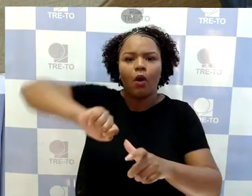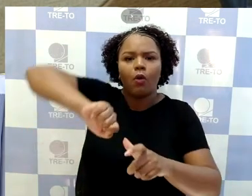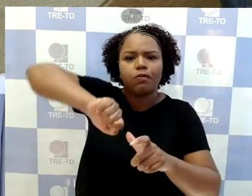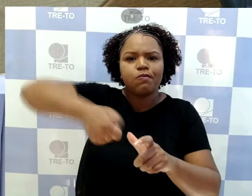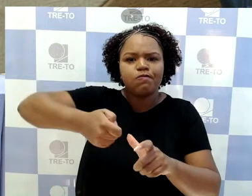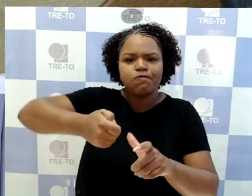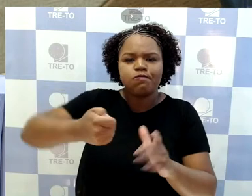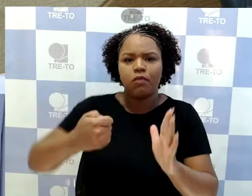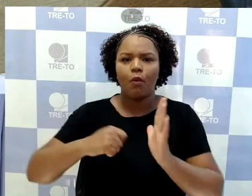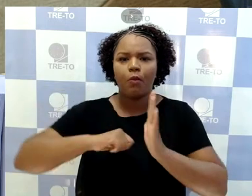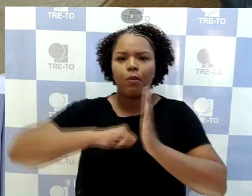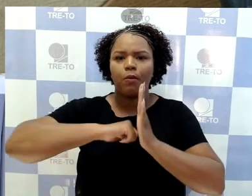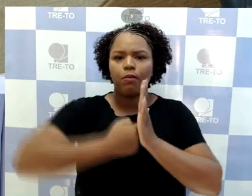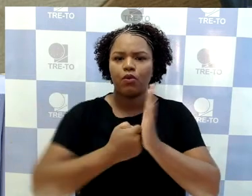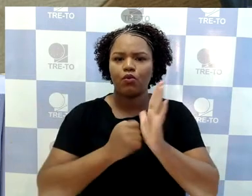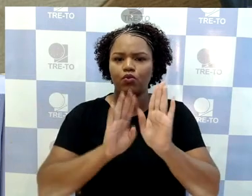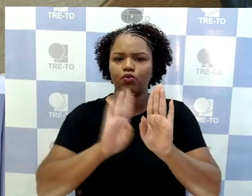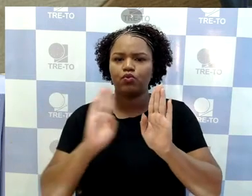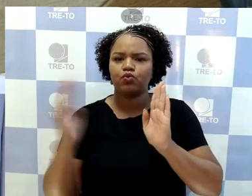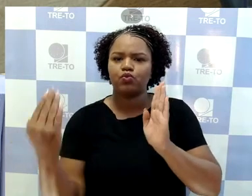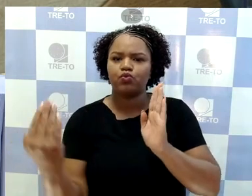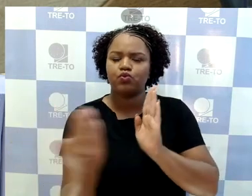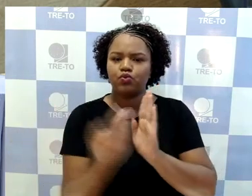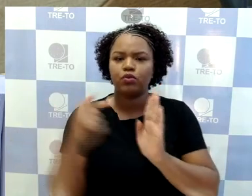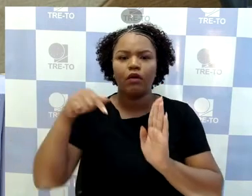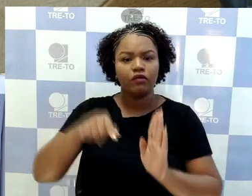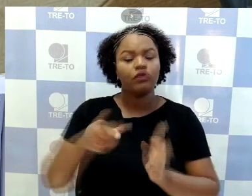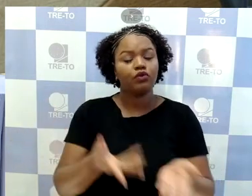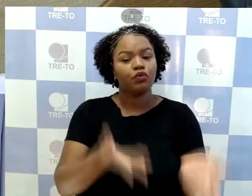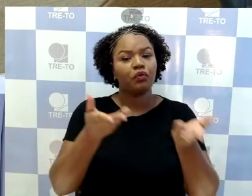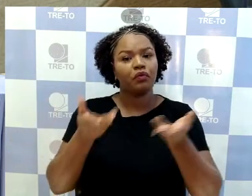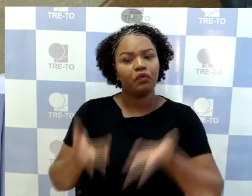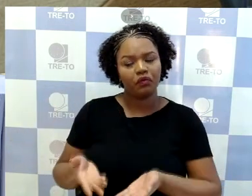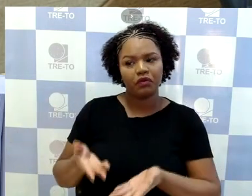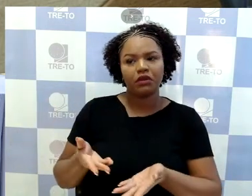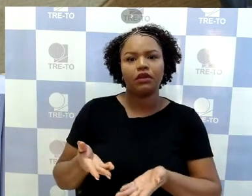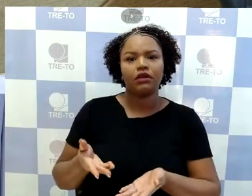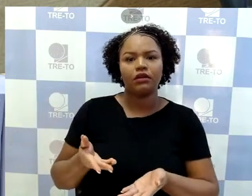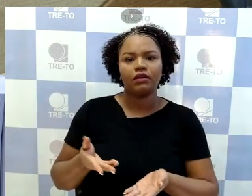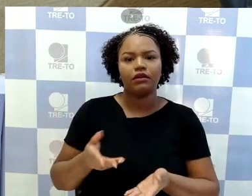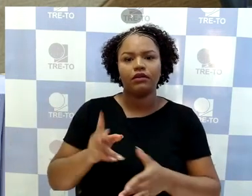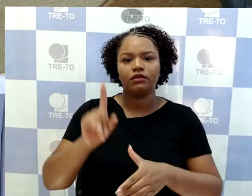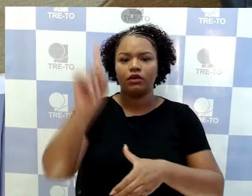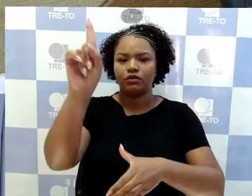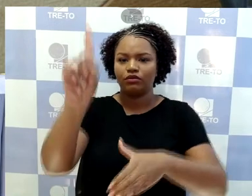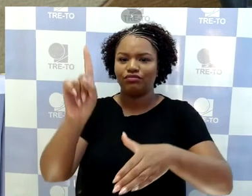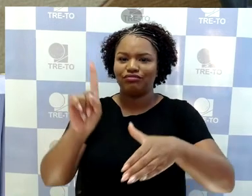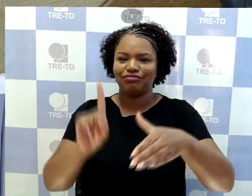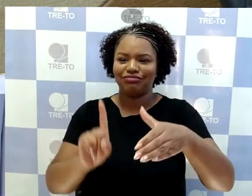cofre e os senhores estão convidados para descer lá até o subsolo